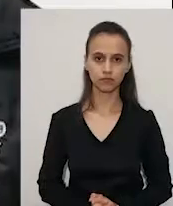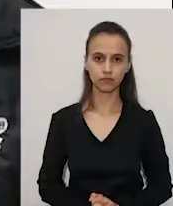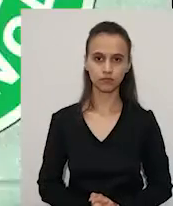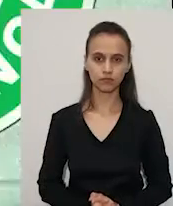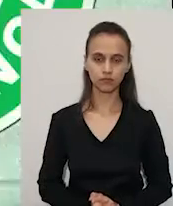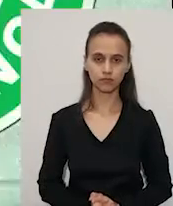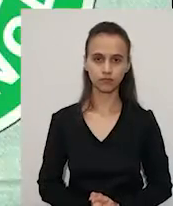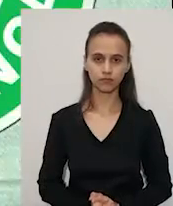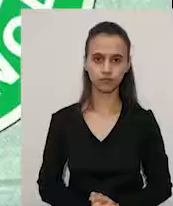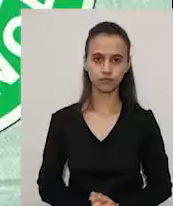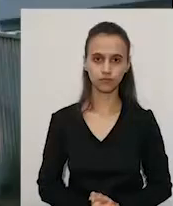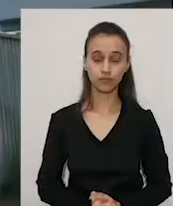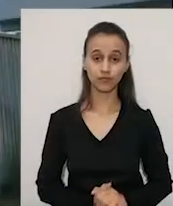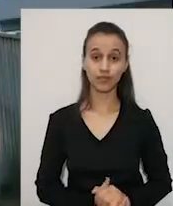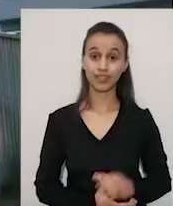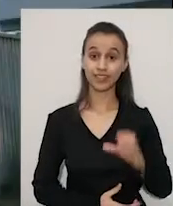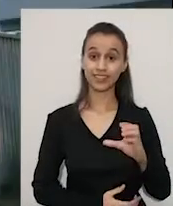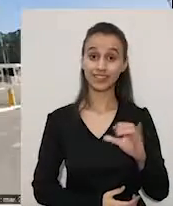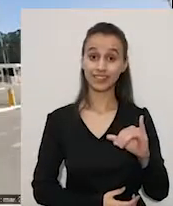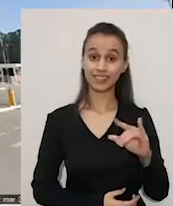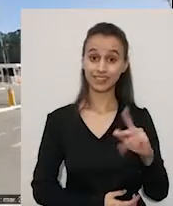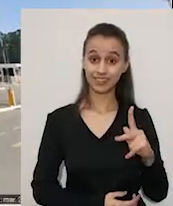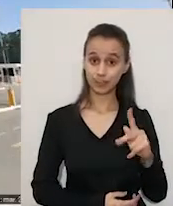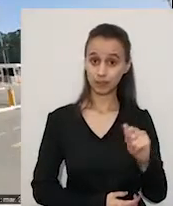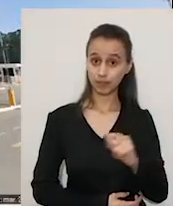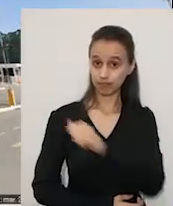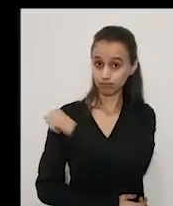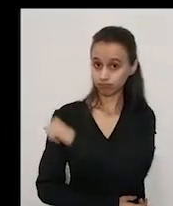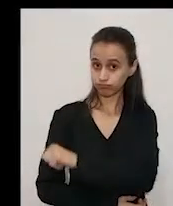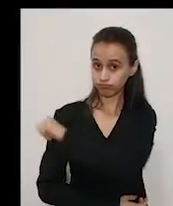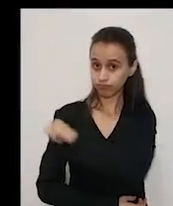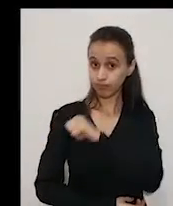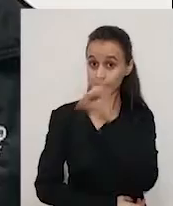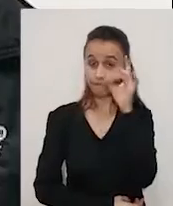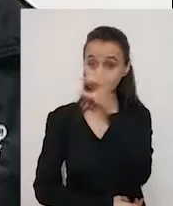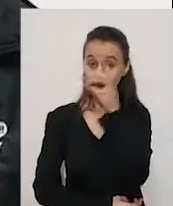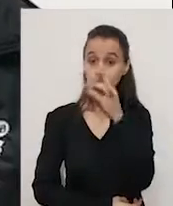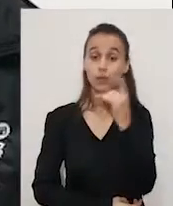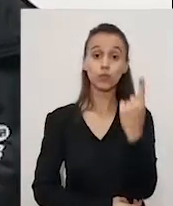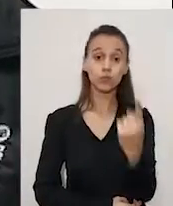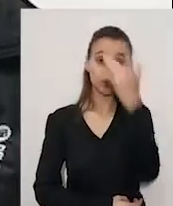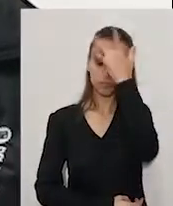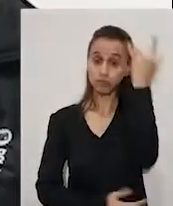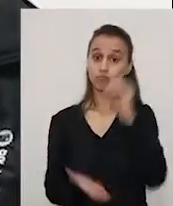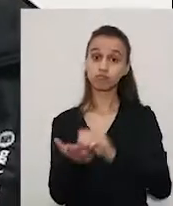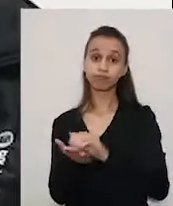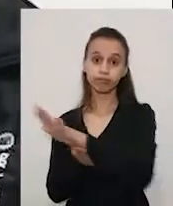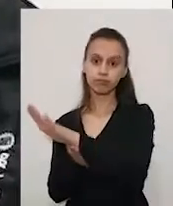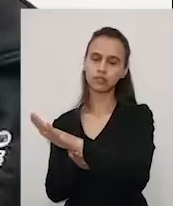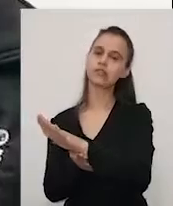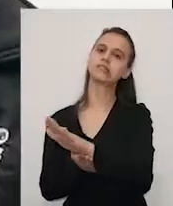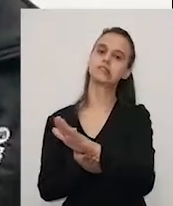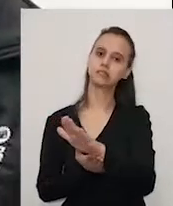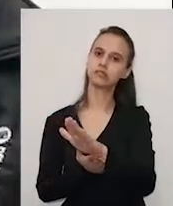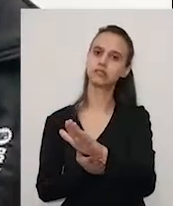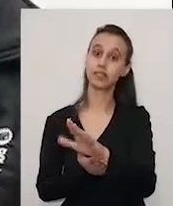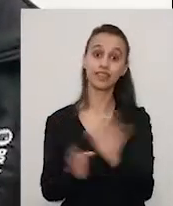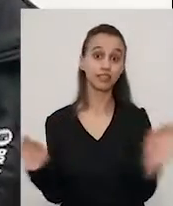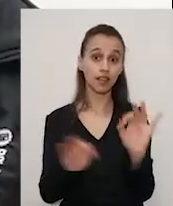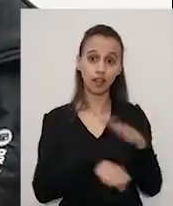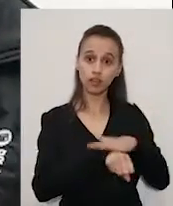É, e o Cipeiro demitido pela Bosch, sem conversa nenhuma com o sindicato, pode colocar em risco uma relação